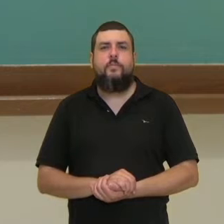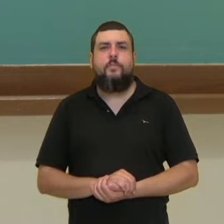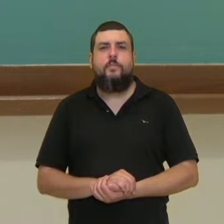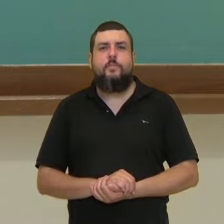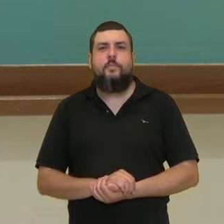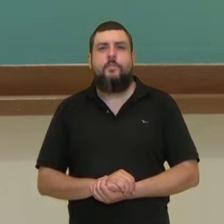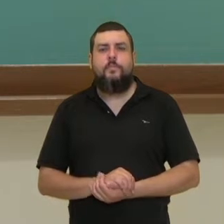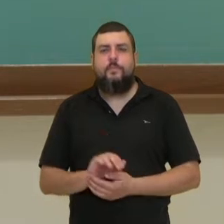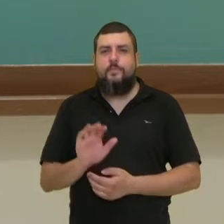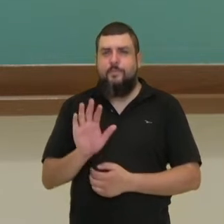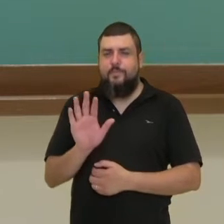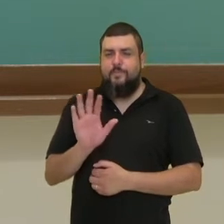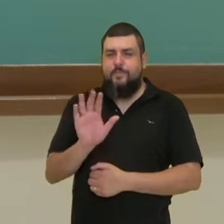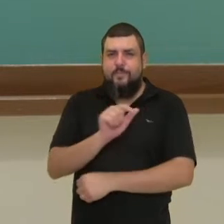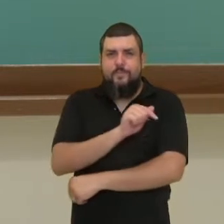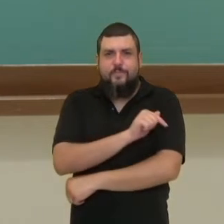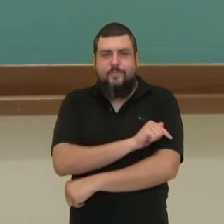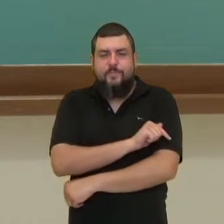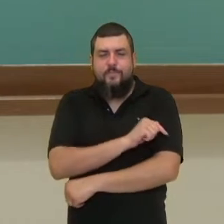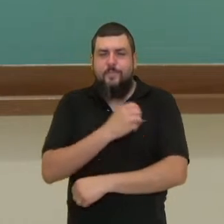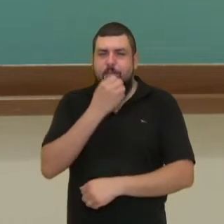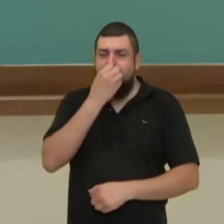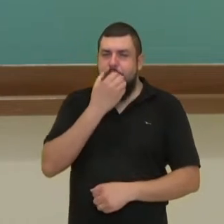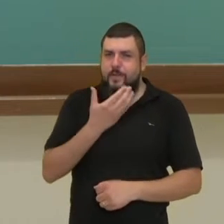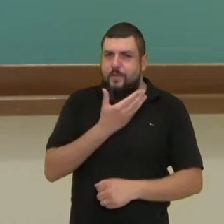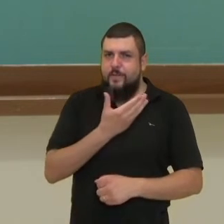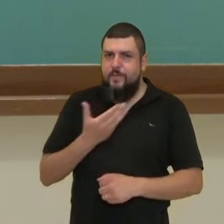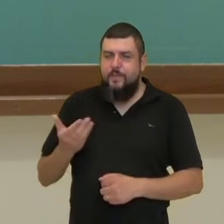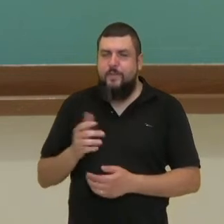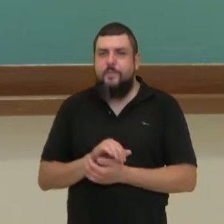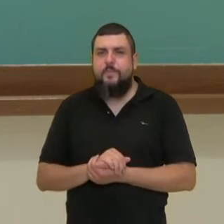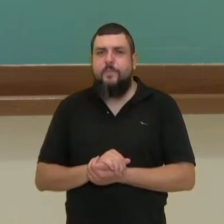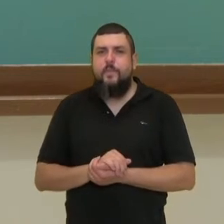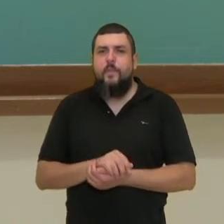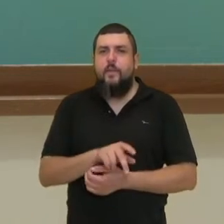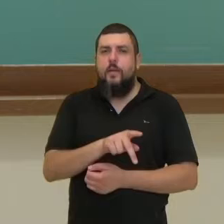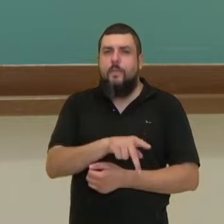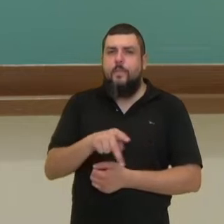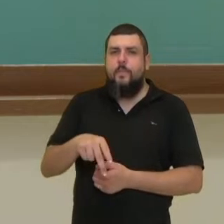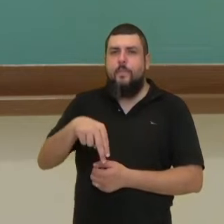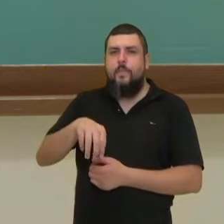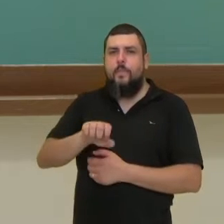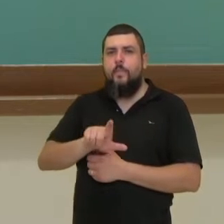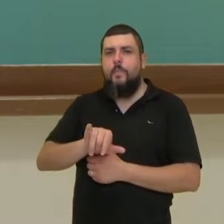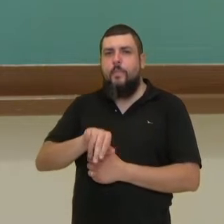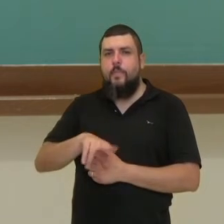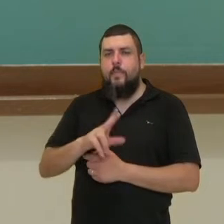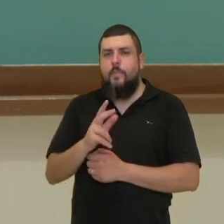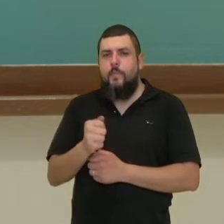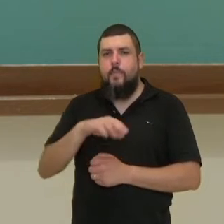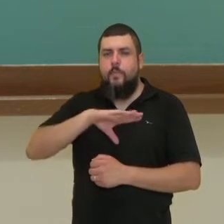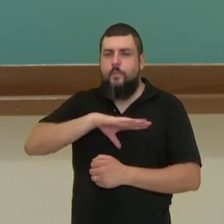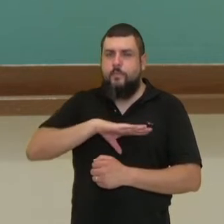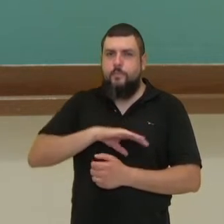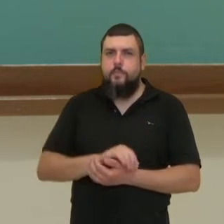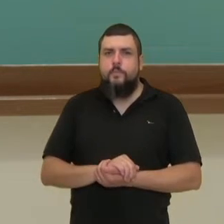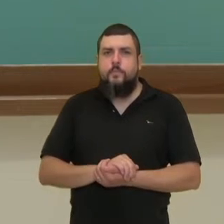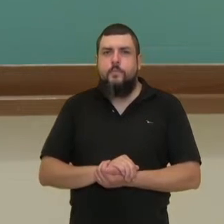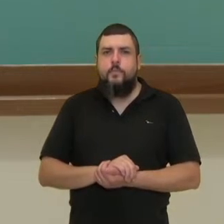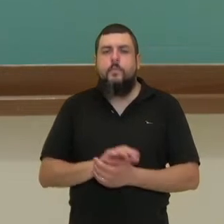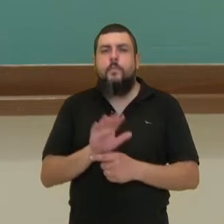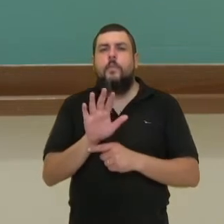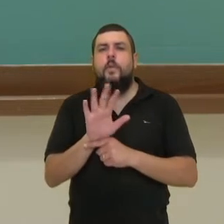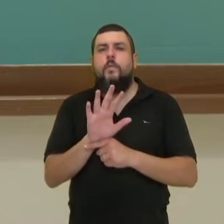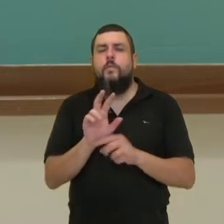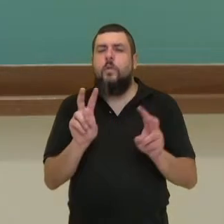Olá, estudantes da sétima série, tudo bem com vocês? Eu sou a professora Nelinha de Língua Portuguesa e neste vídeo nós vamos falar